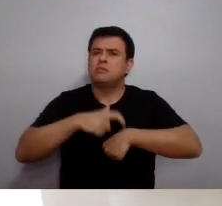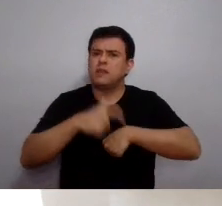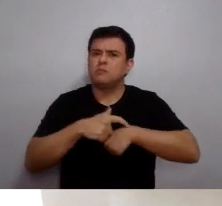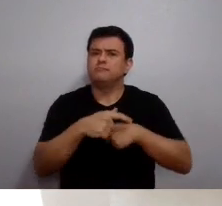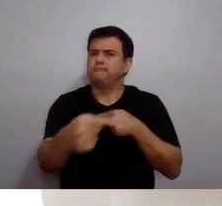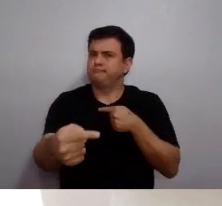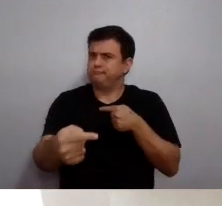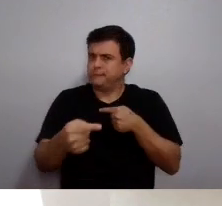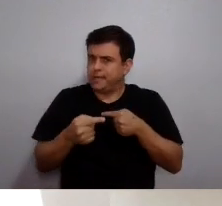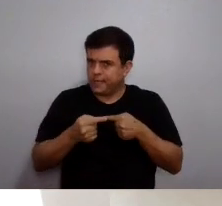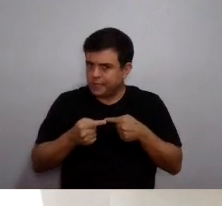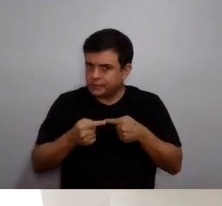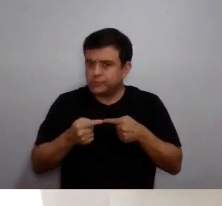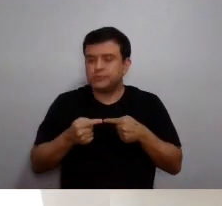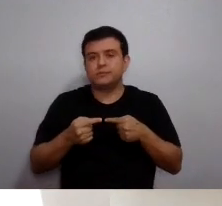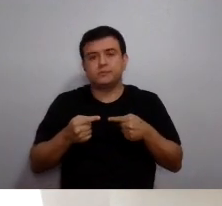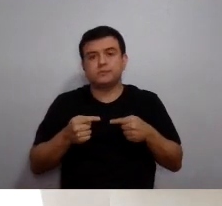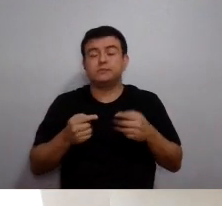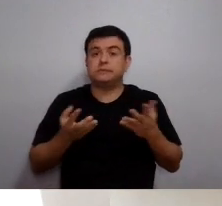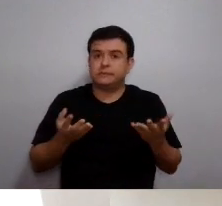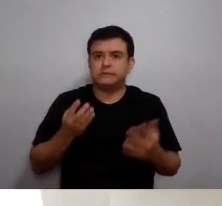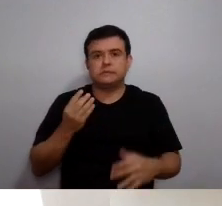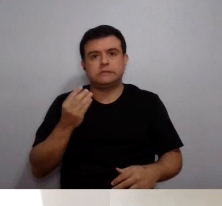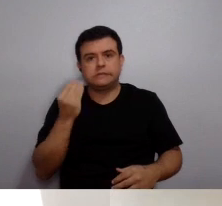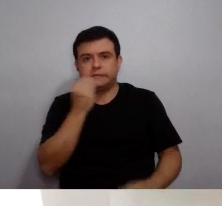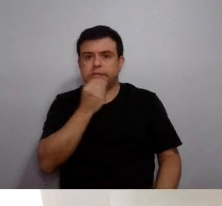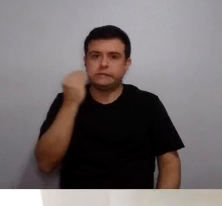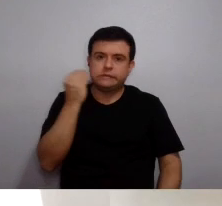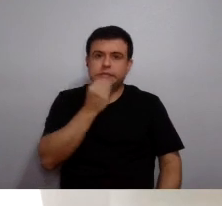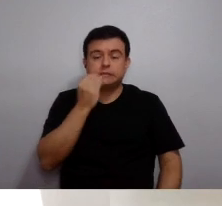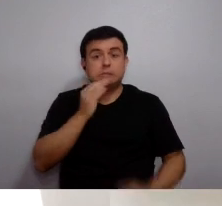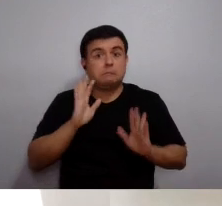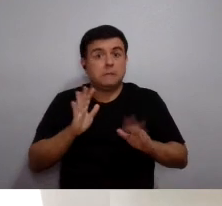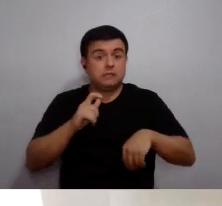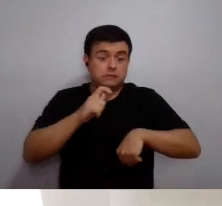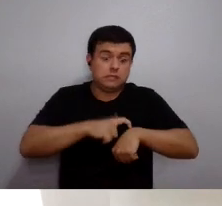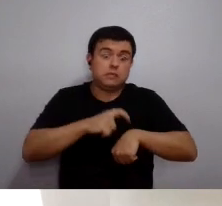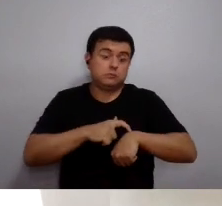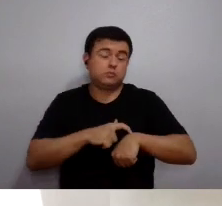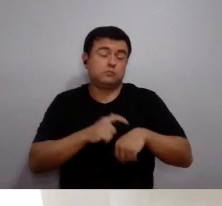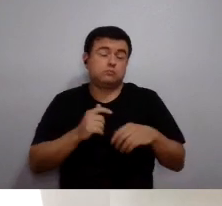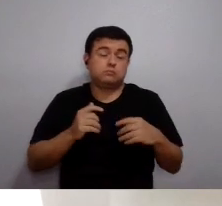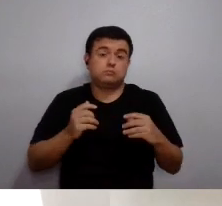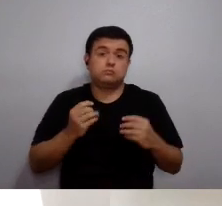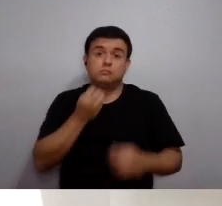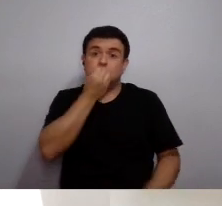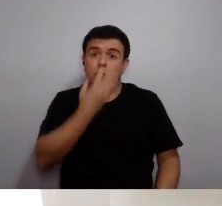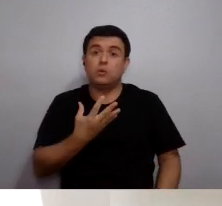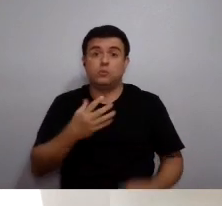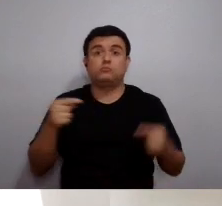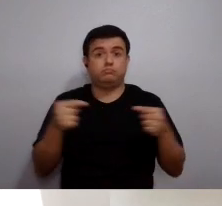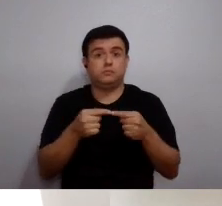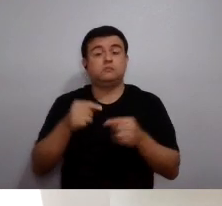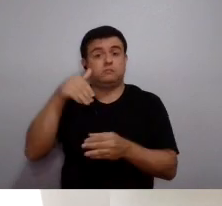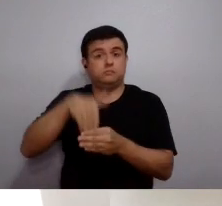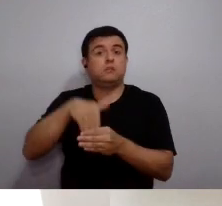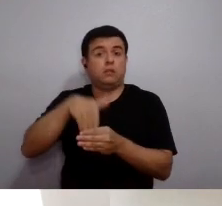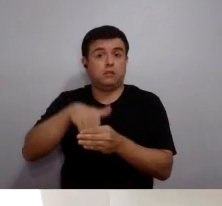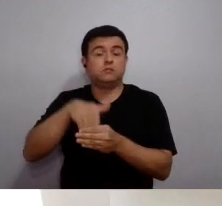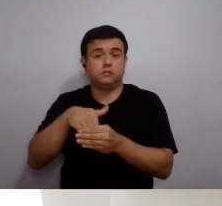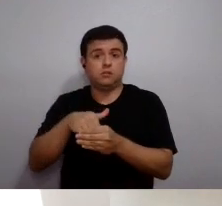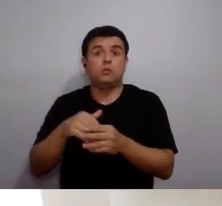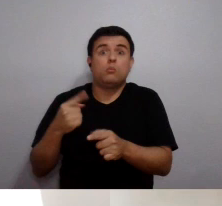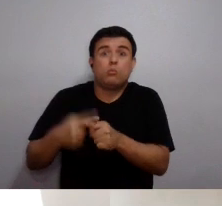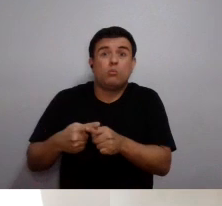agora o tempo é muito mais reduzido. Mas é um tempo muito bom para se fazer